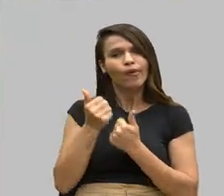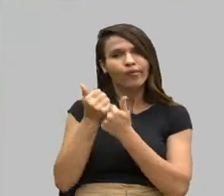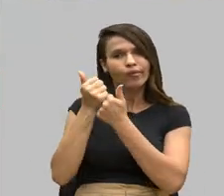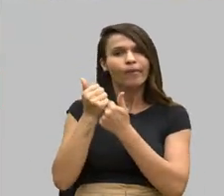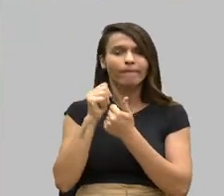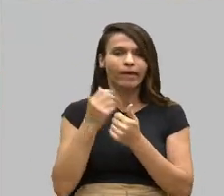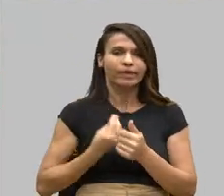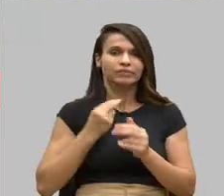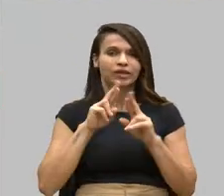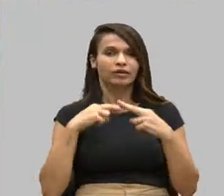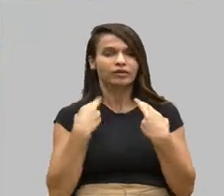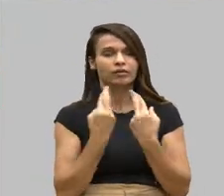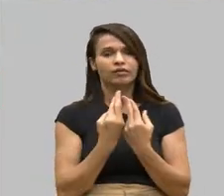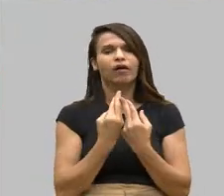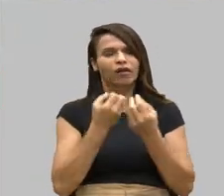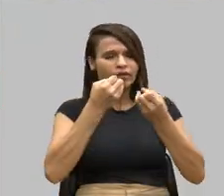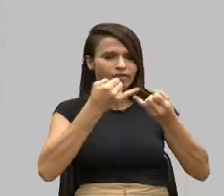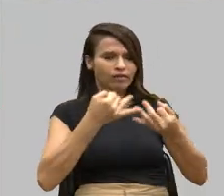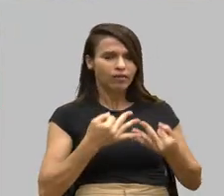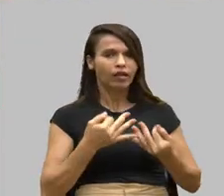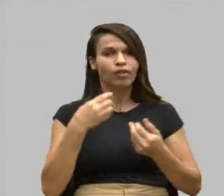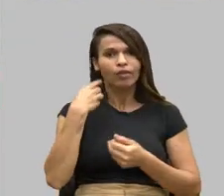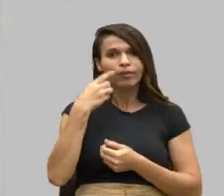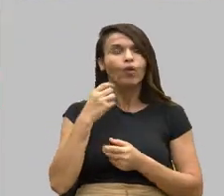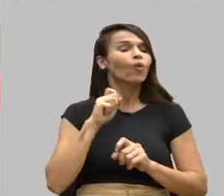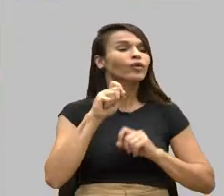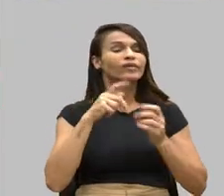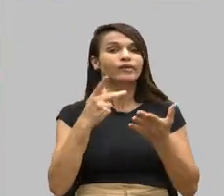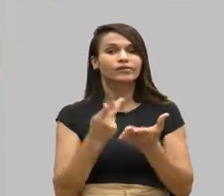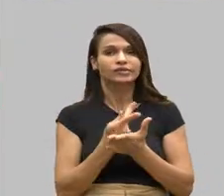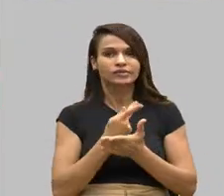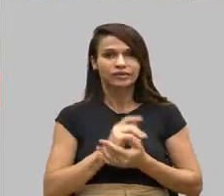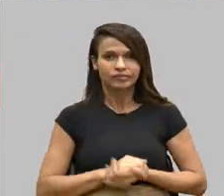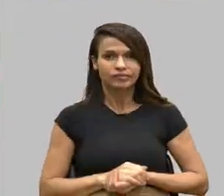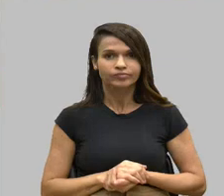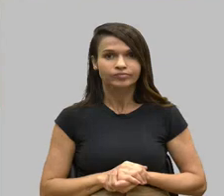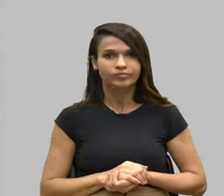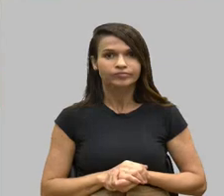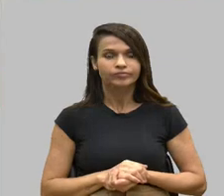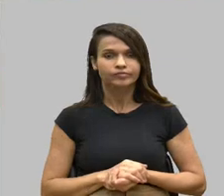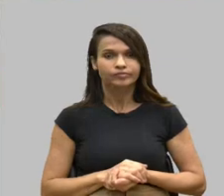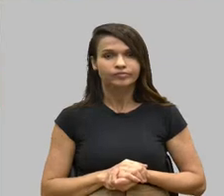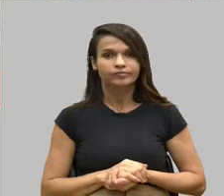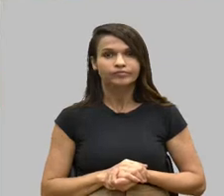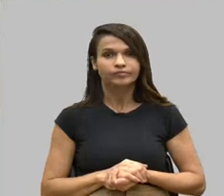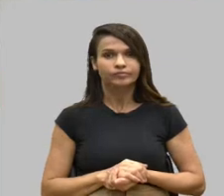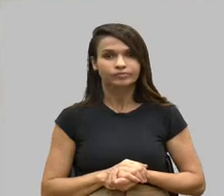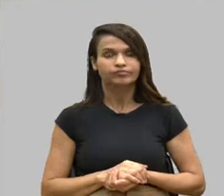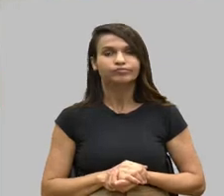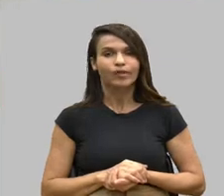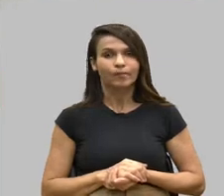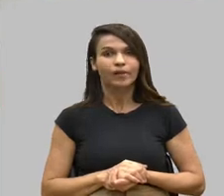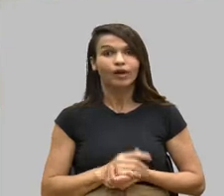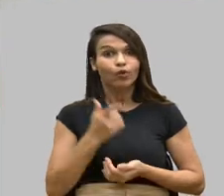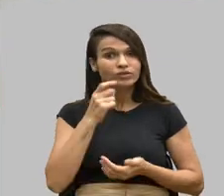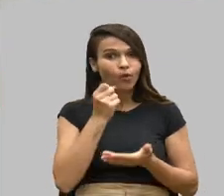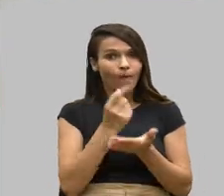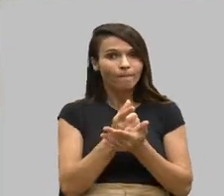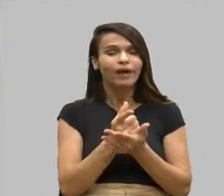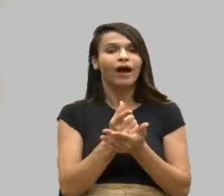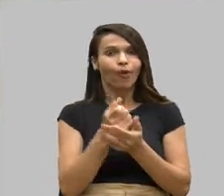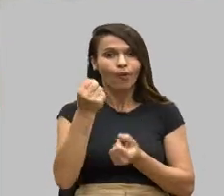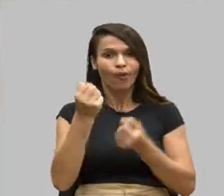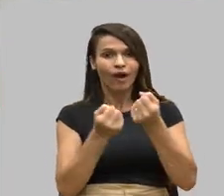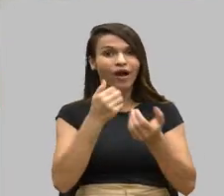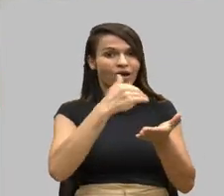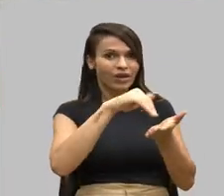Ele pega e fala a demanda, o deputado está aqui, quer saber o que está acontecendo. Porque, gente, para se comprar o carro, a secretaria